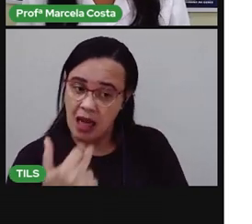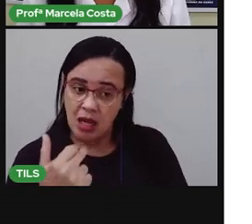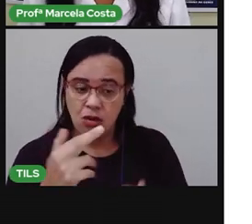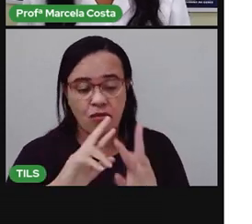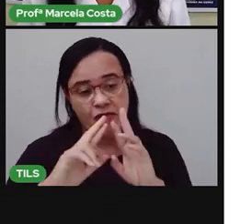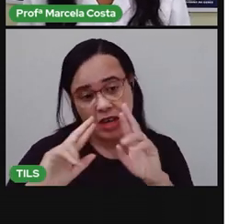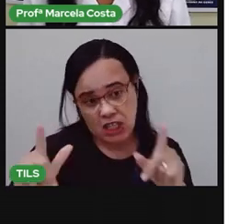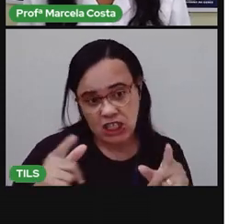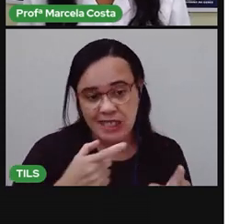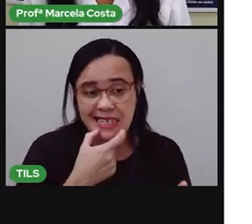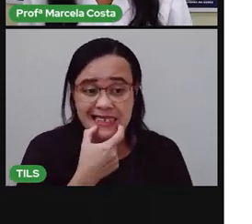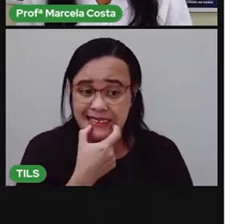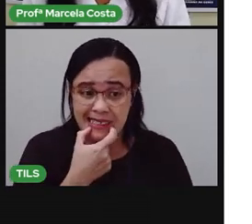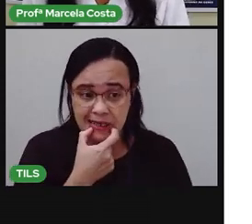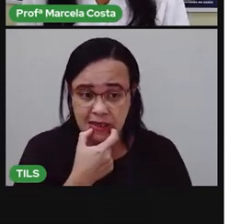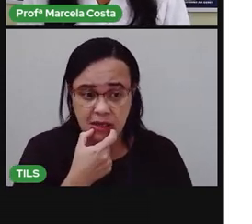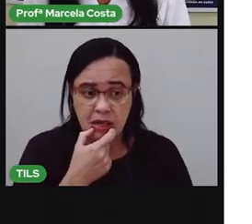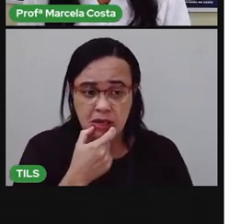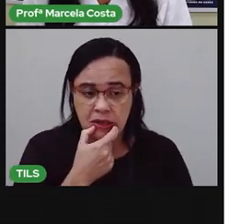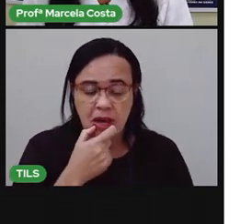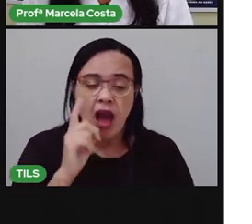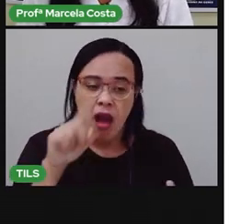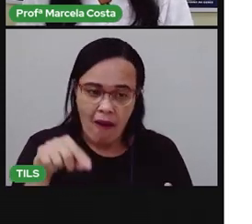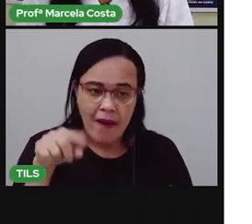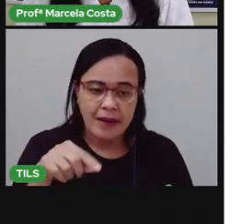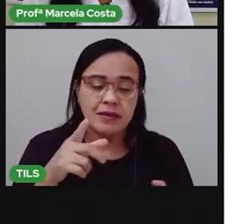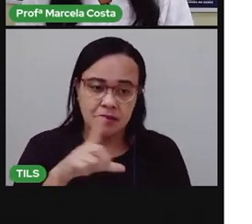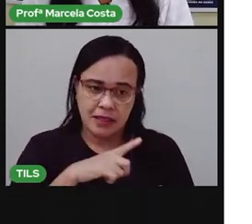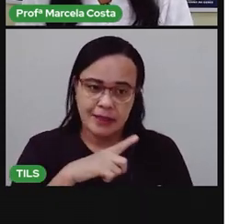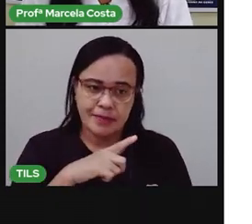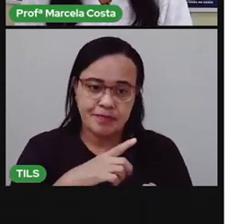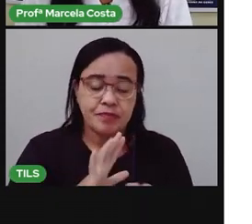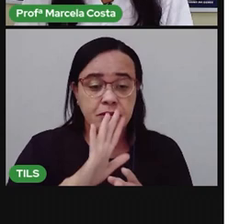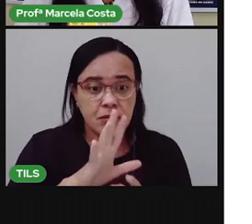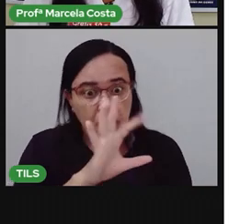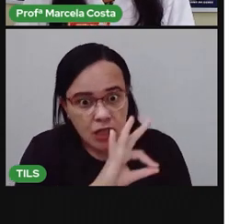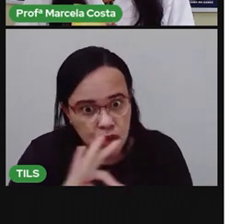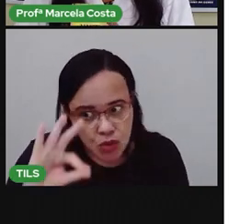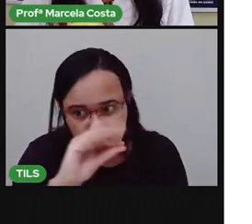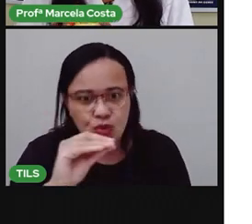rótulos, essa composição. Todos os produtos têm.